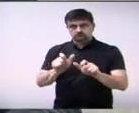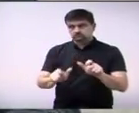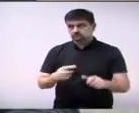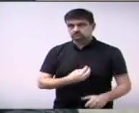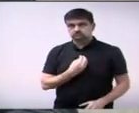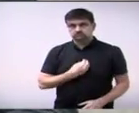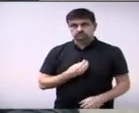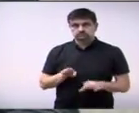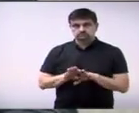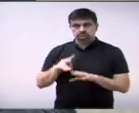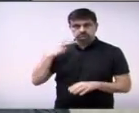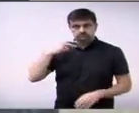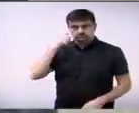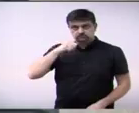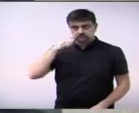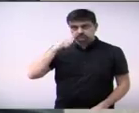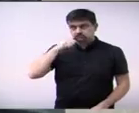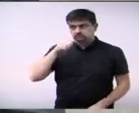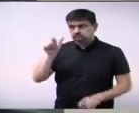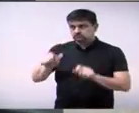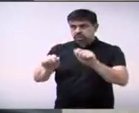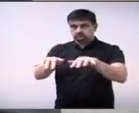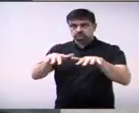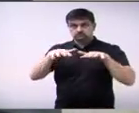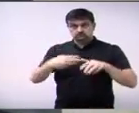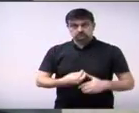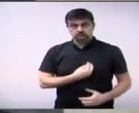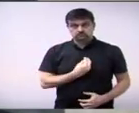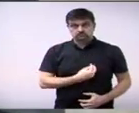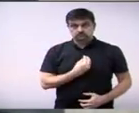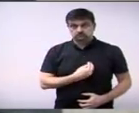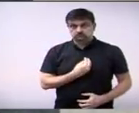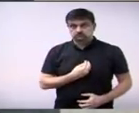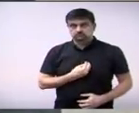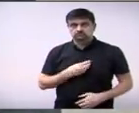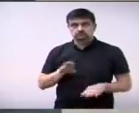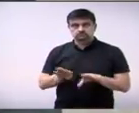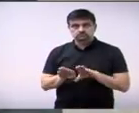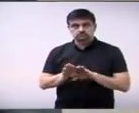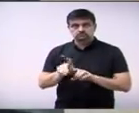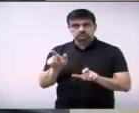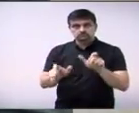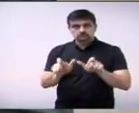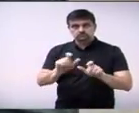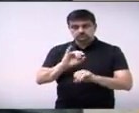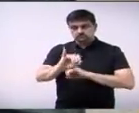Vereadora Ângela, população aqui presente, e os demais que nos acompanham pela internet.